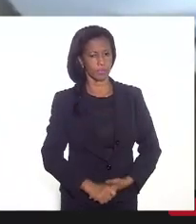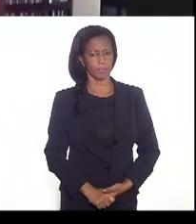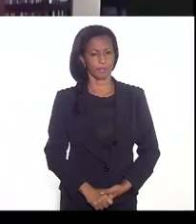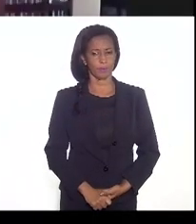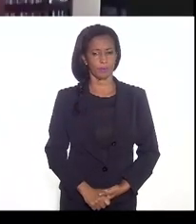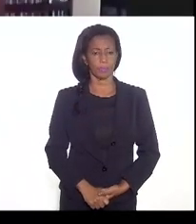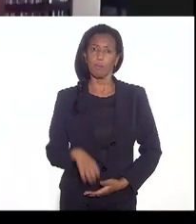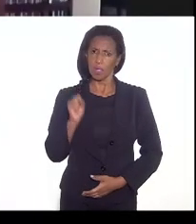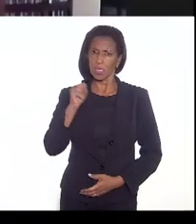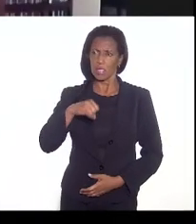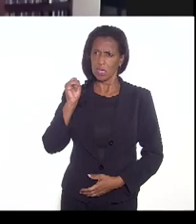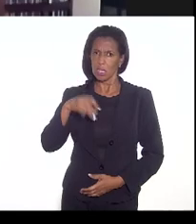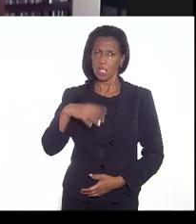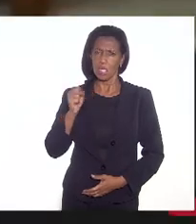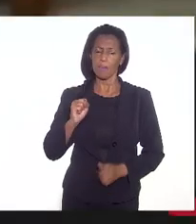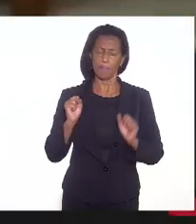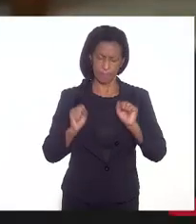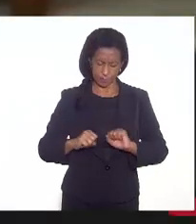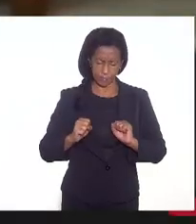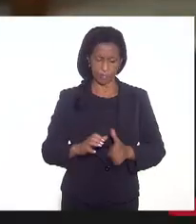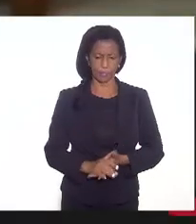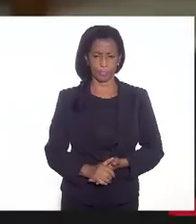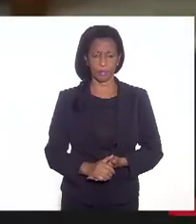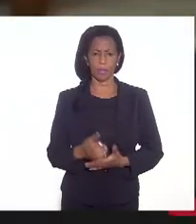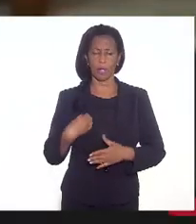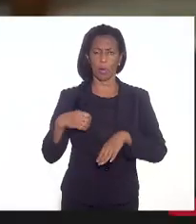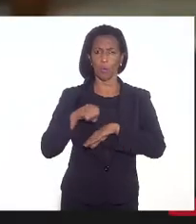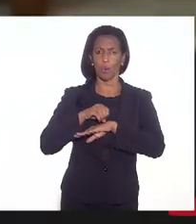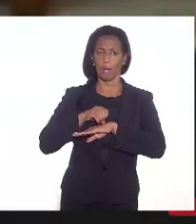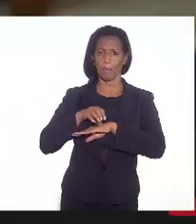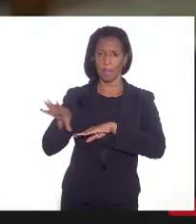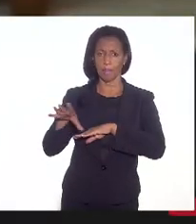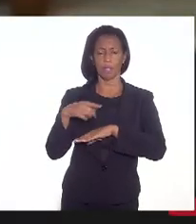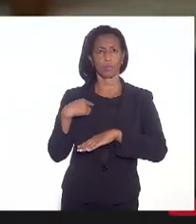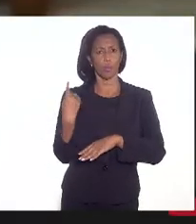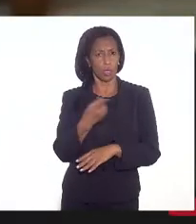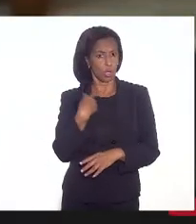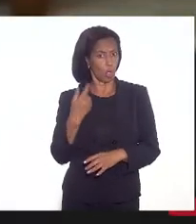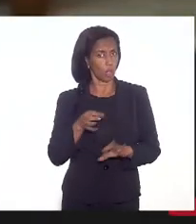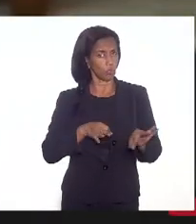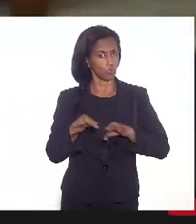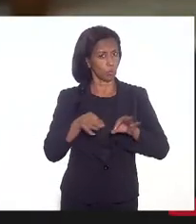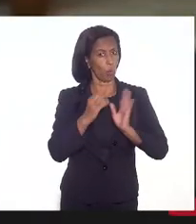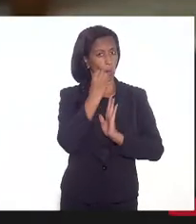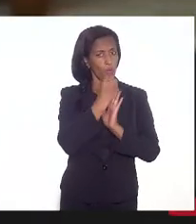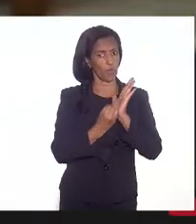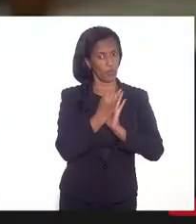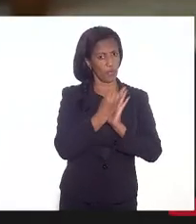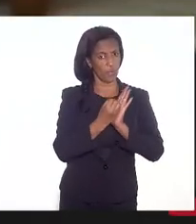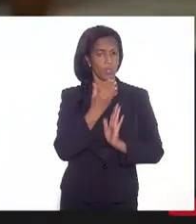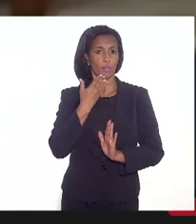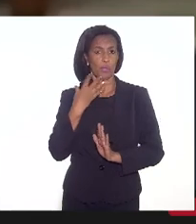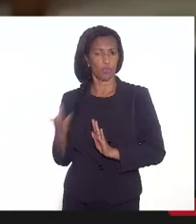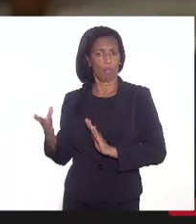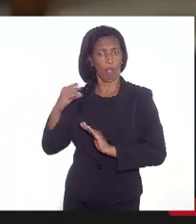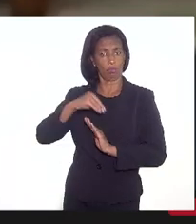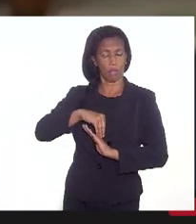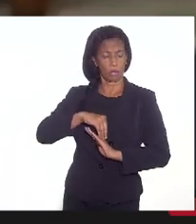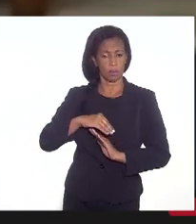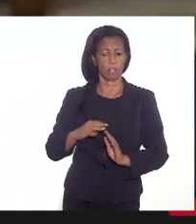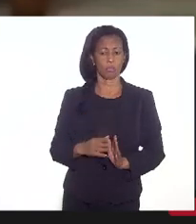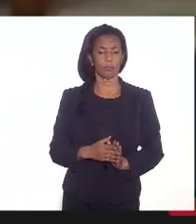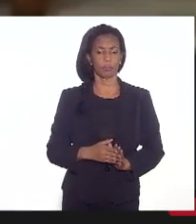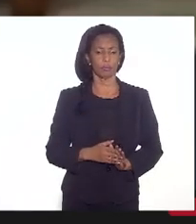Sim, claro, na realidade é um encaminhamento que nós fizemos, um ofício de pedido de adesão, que só